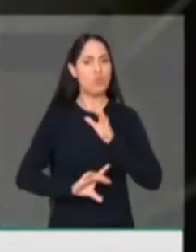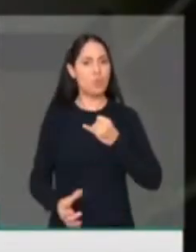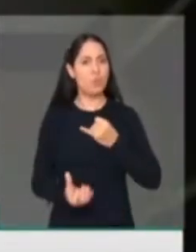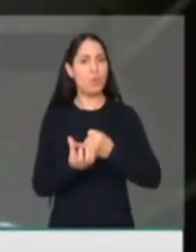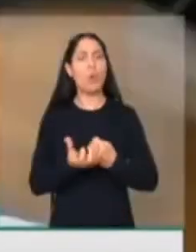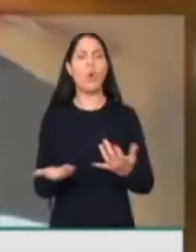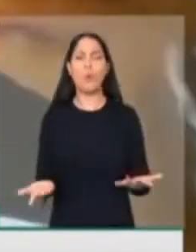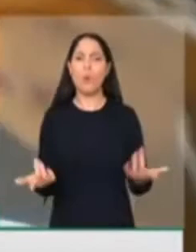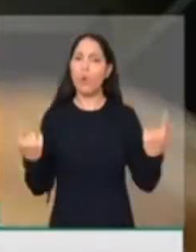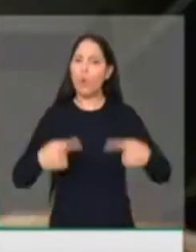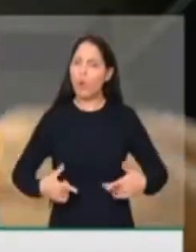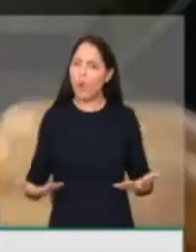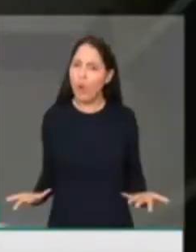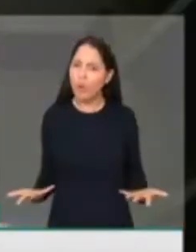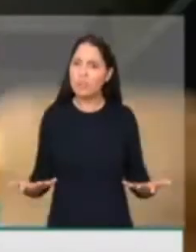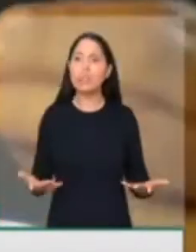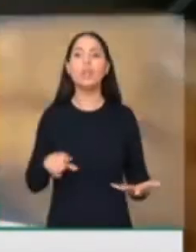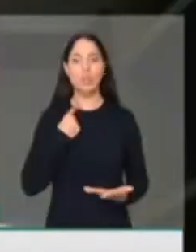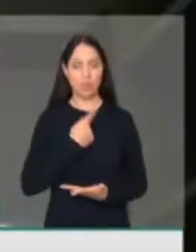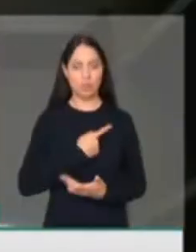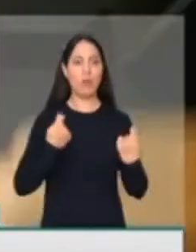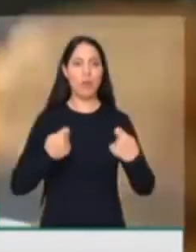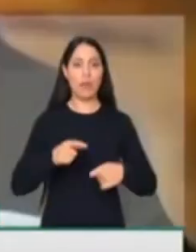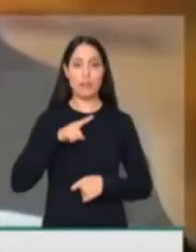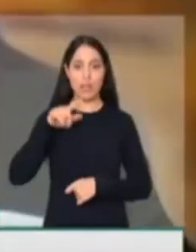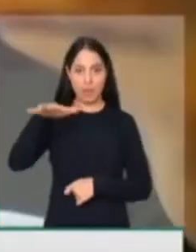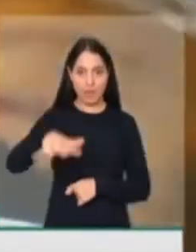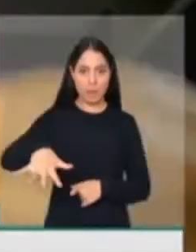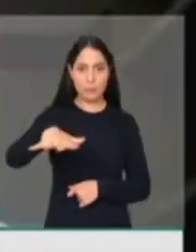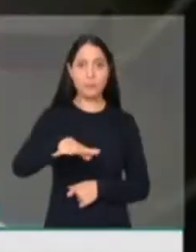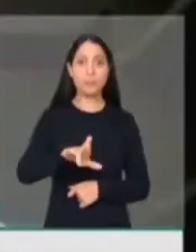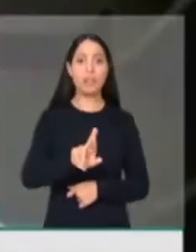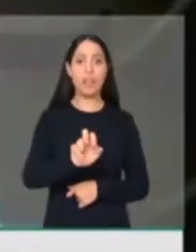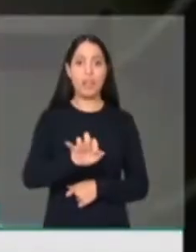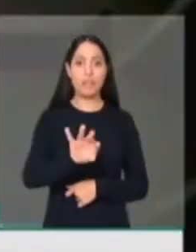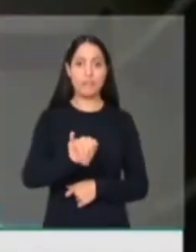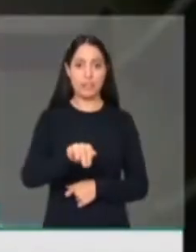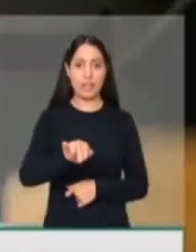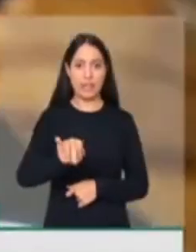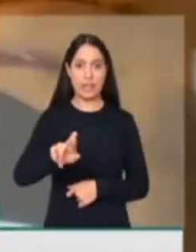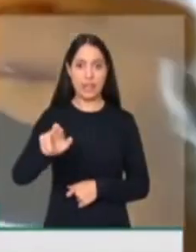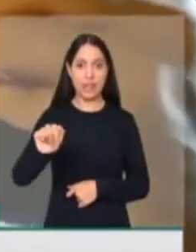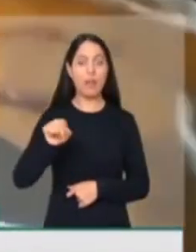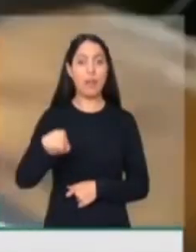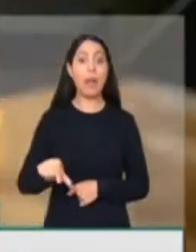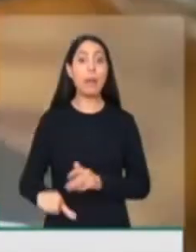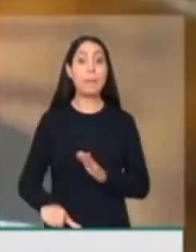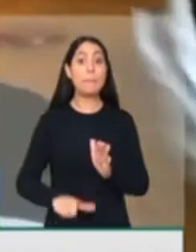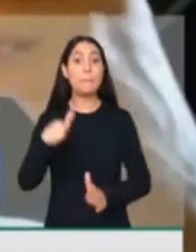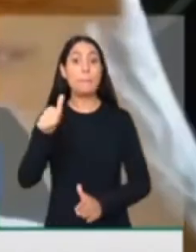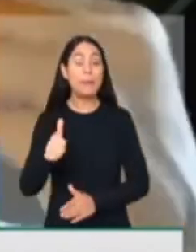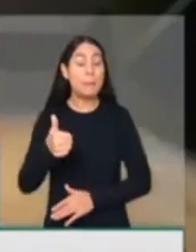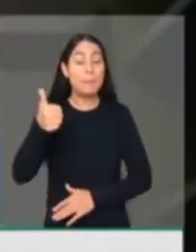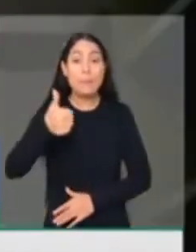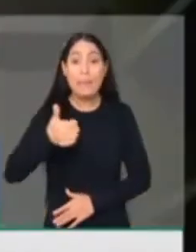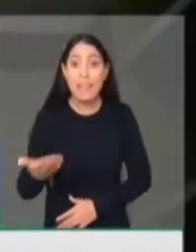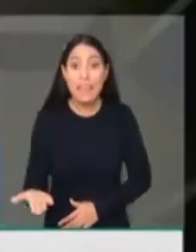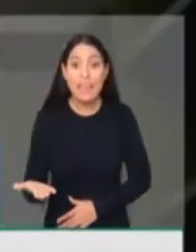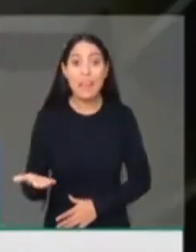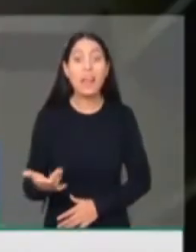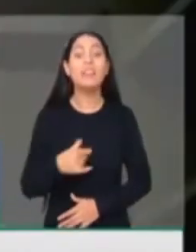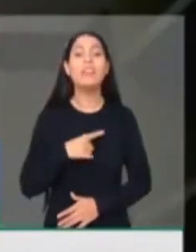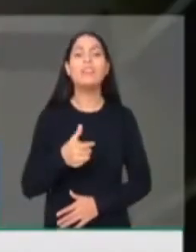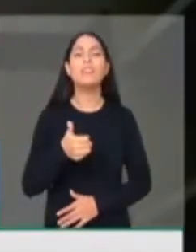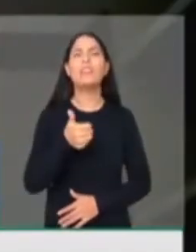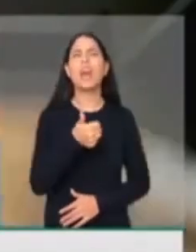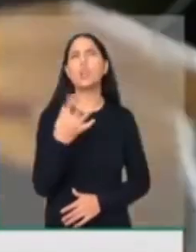nacional. A refinaria Landufo Alves foi a primeira refinaria brasileira responsável por 14